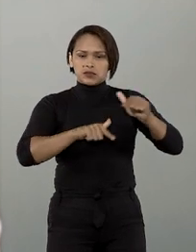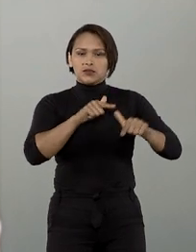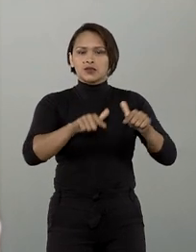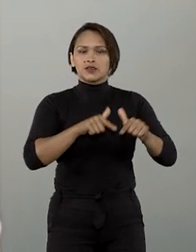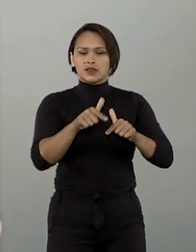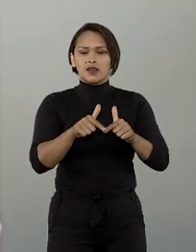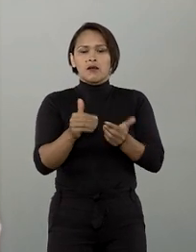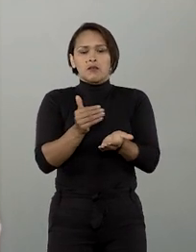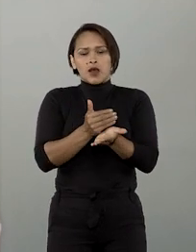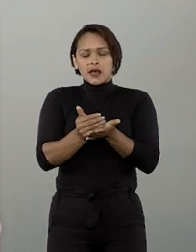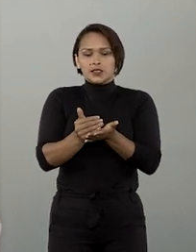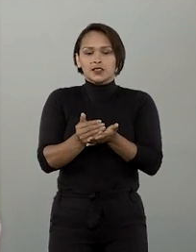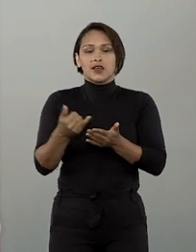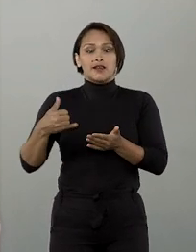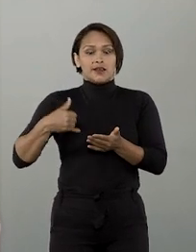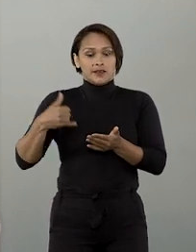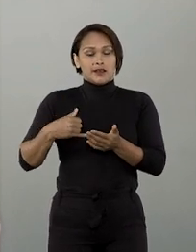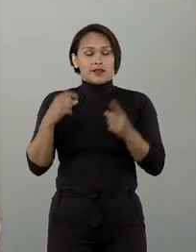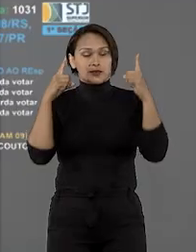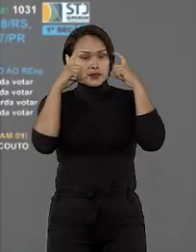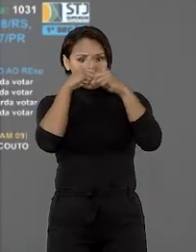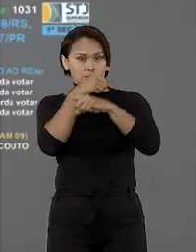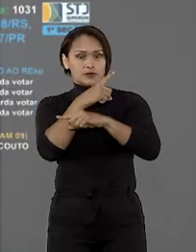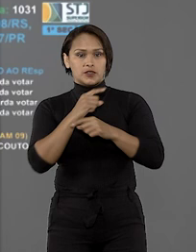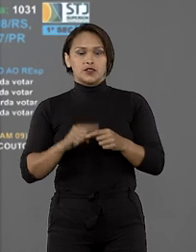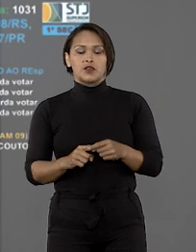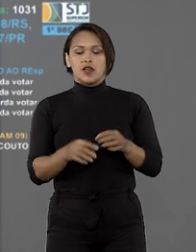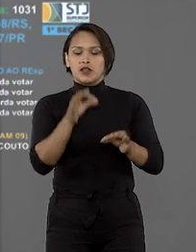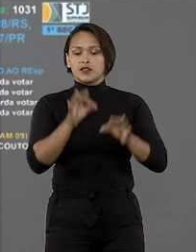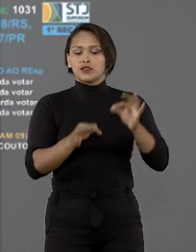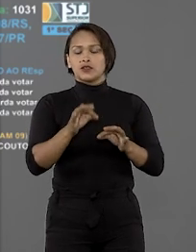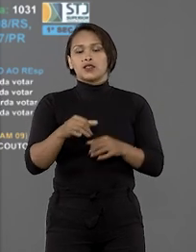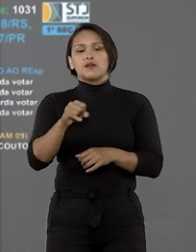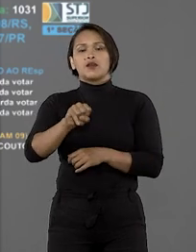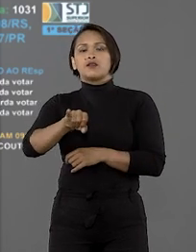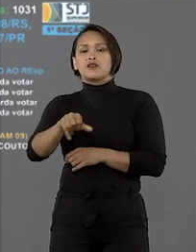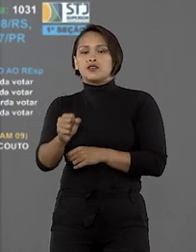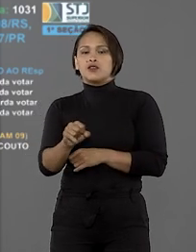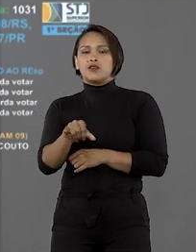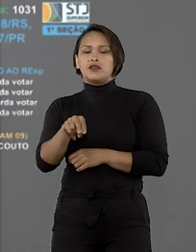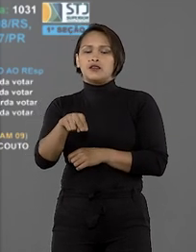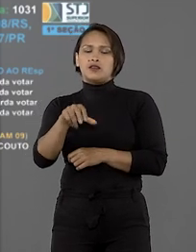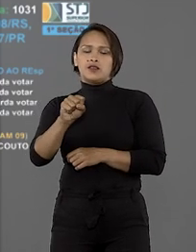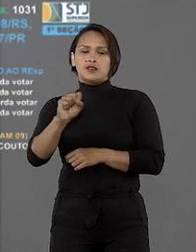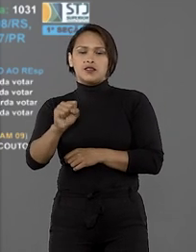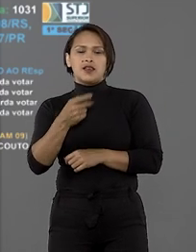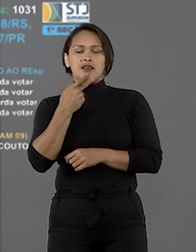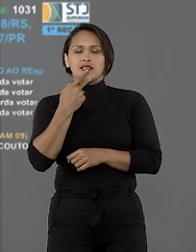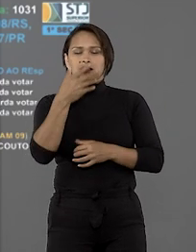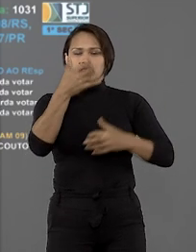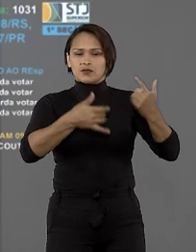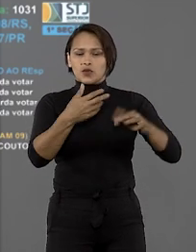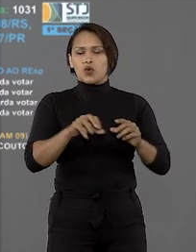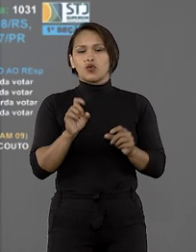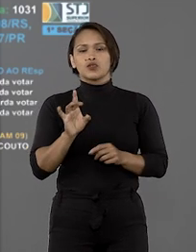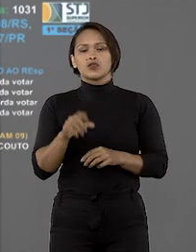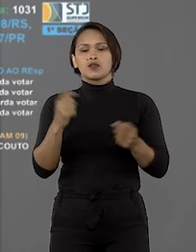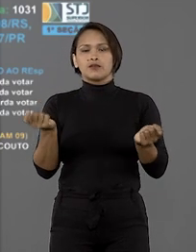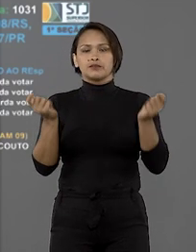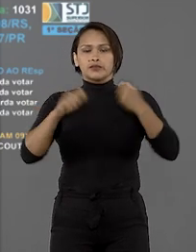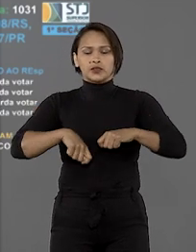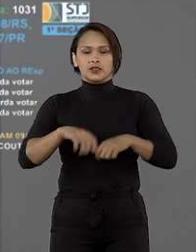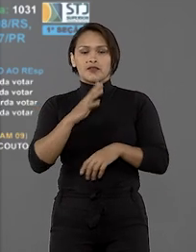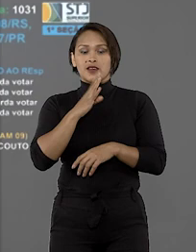trabalho, a partir de certa idade, se fecha para ele. No caso em julgamento no STJ, o INSS alegou que só seria possível o